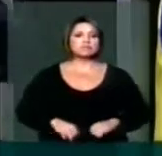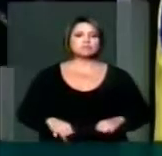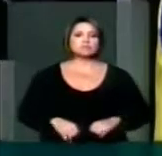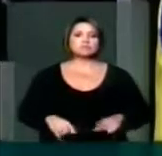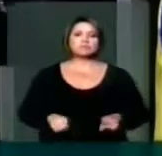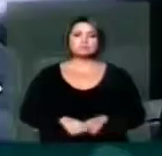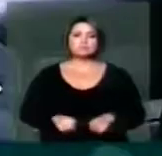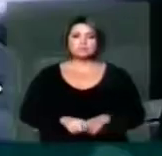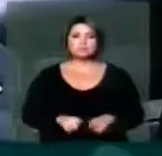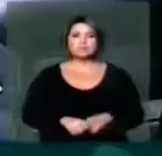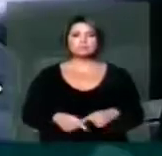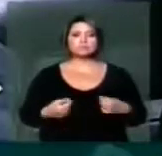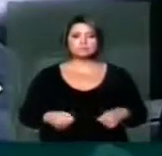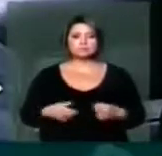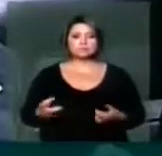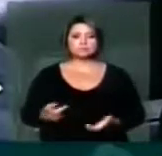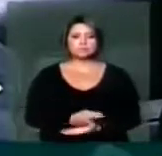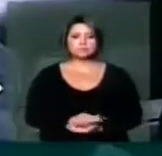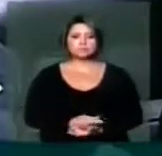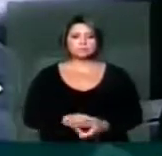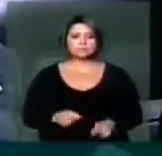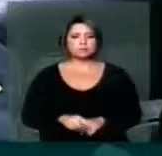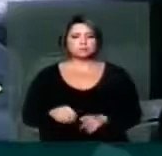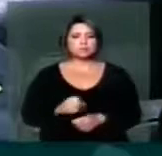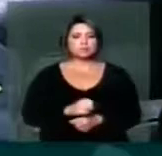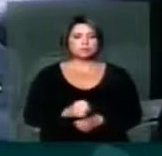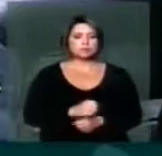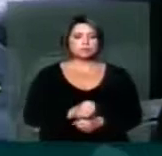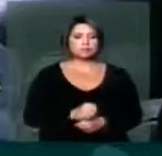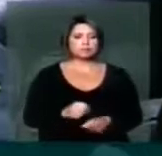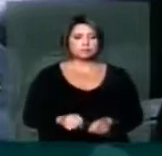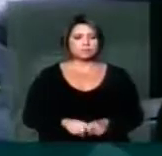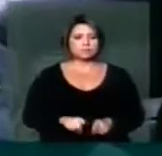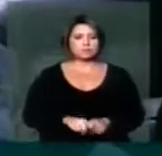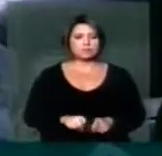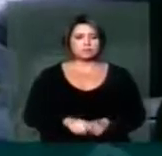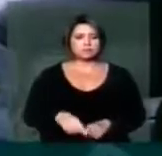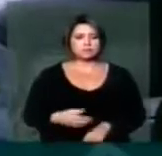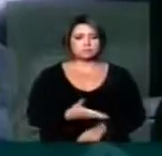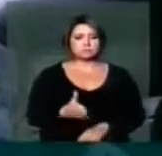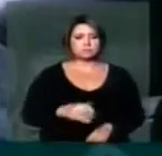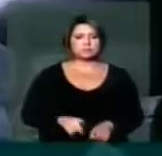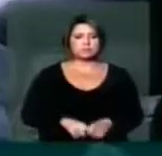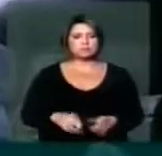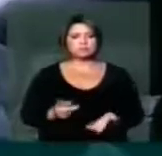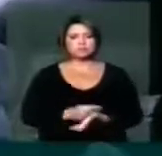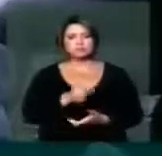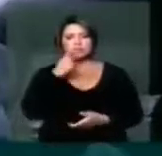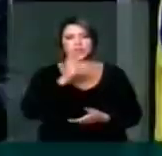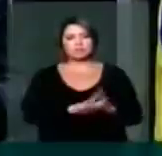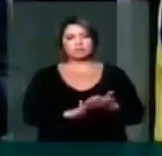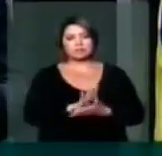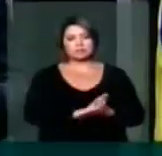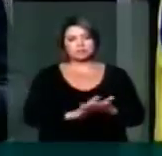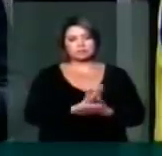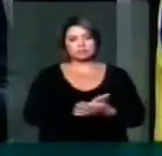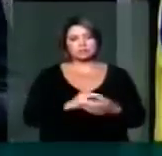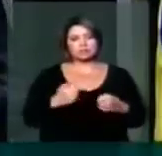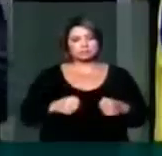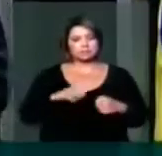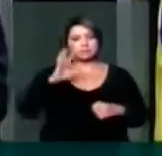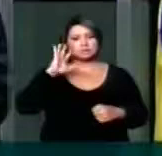Esses fatos vêm ocorrendo já há alguns anos e as autoridades, infelizmente, não tomaram